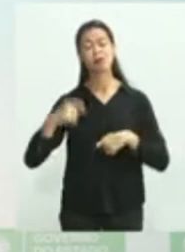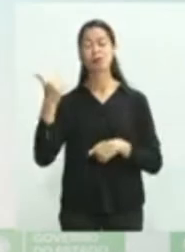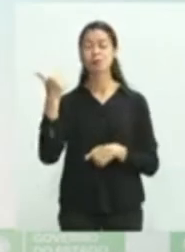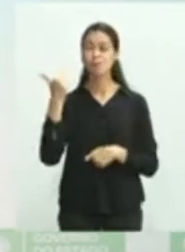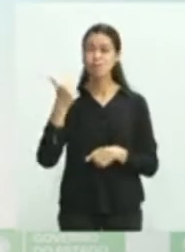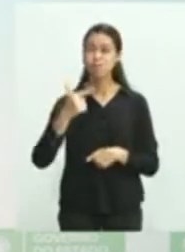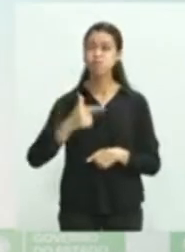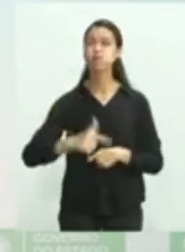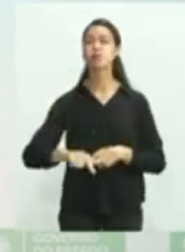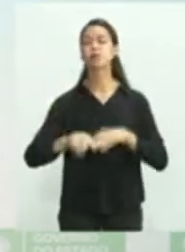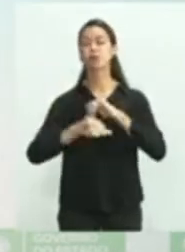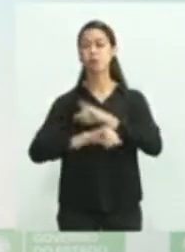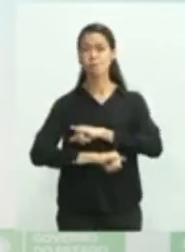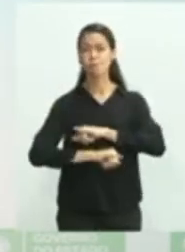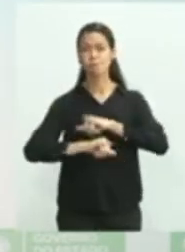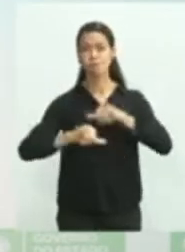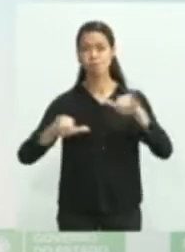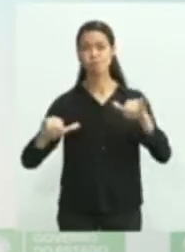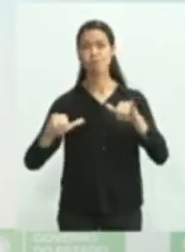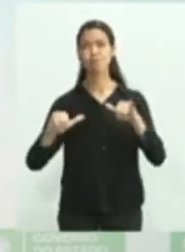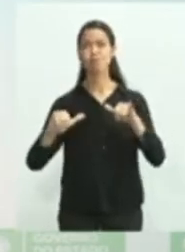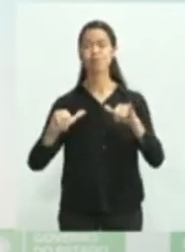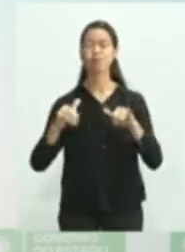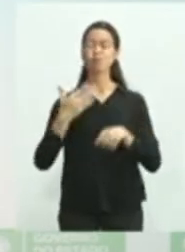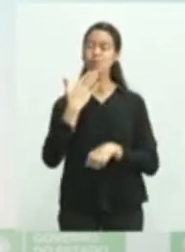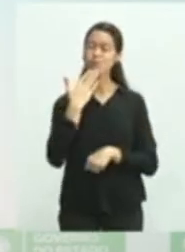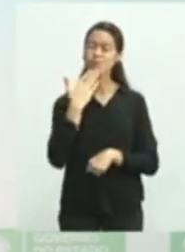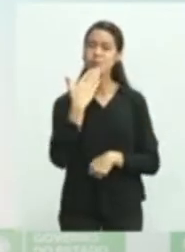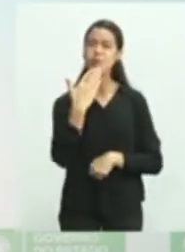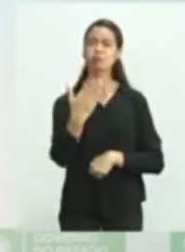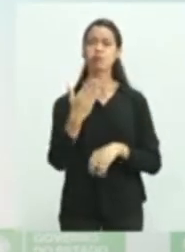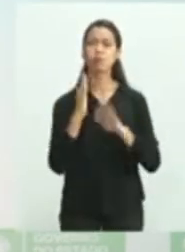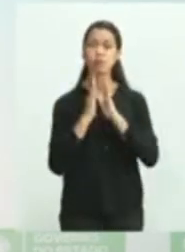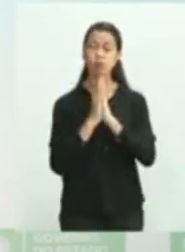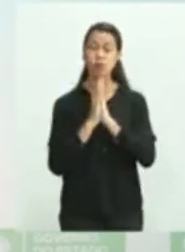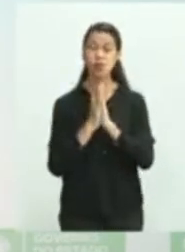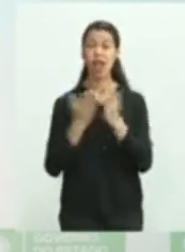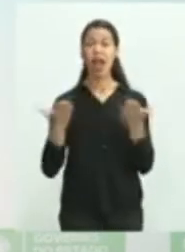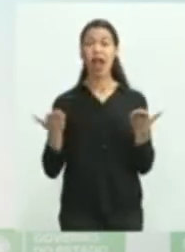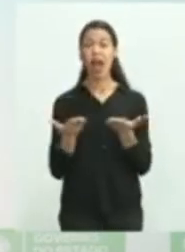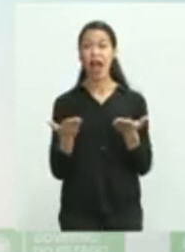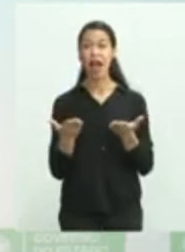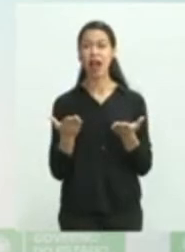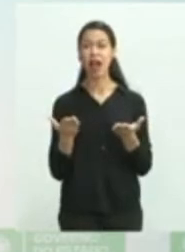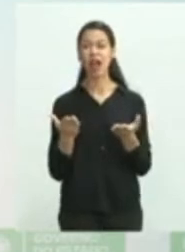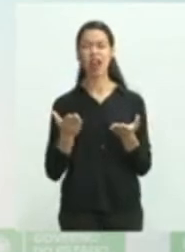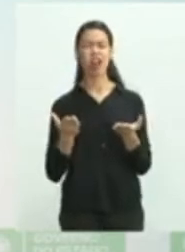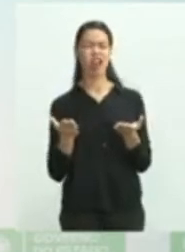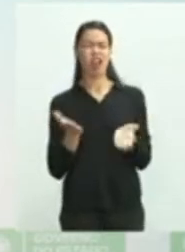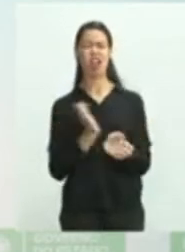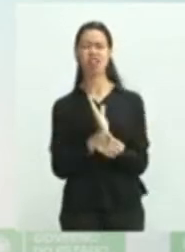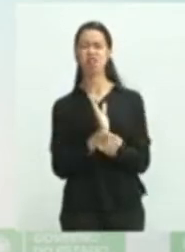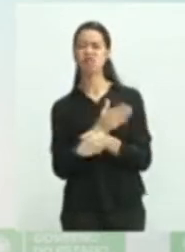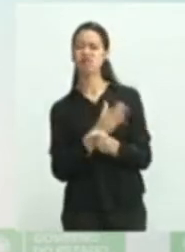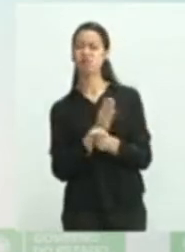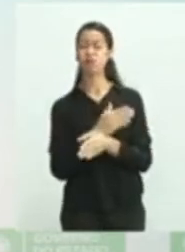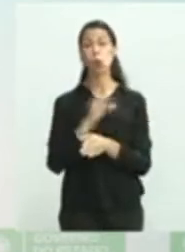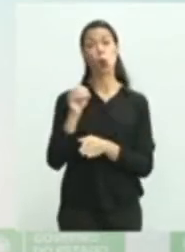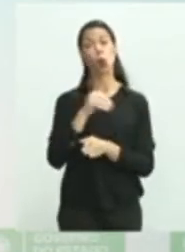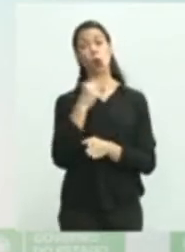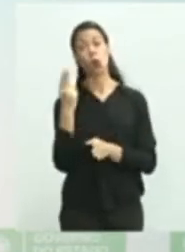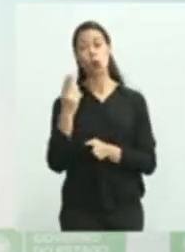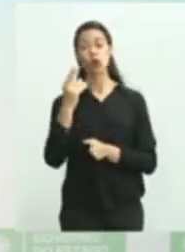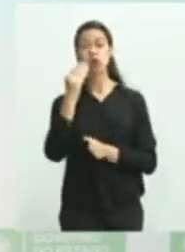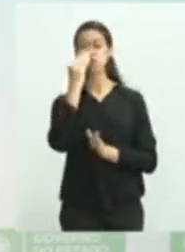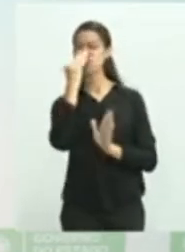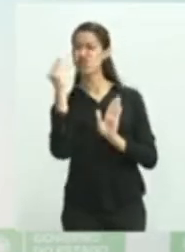esse chamamento. Não é hora de afrouxar nenhuma das medidas tomadas. E,